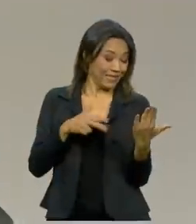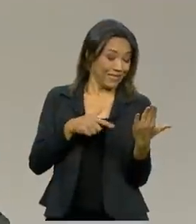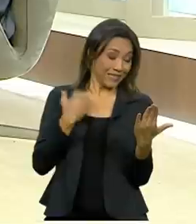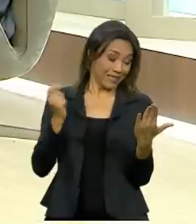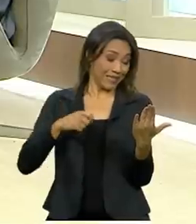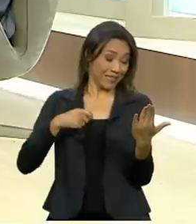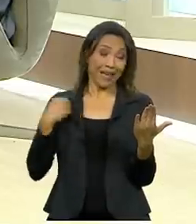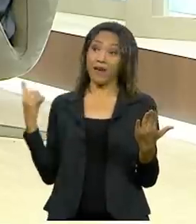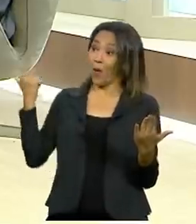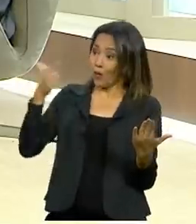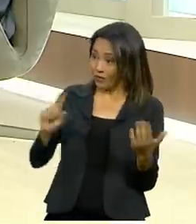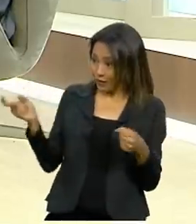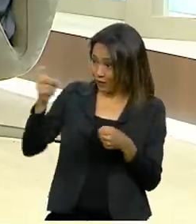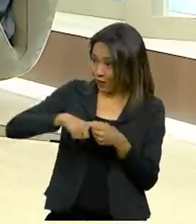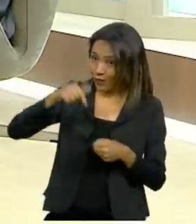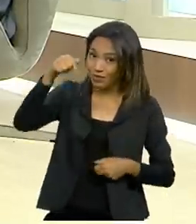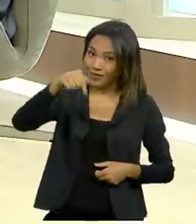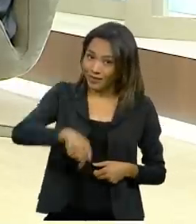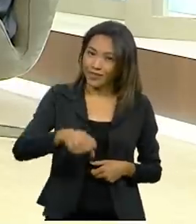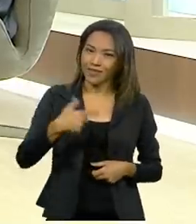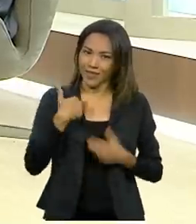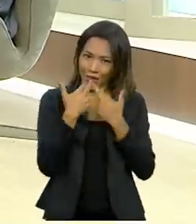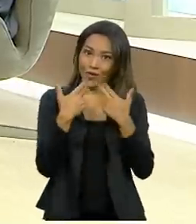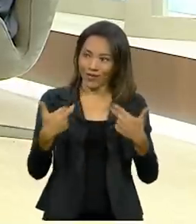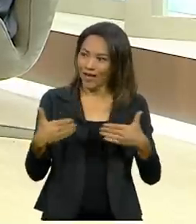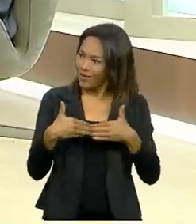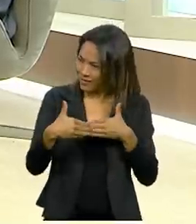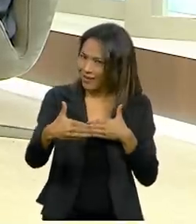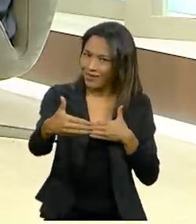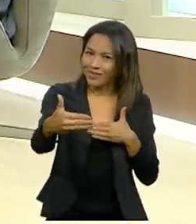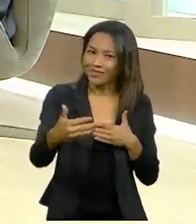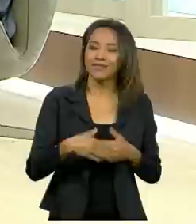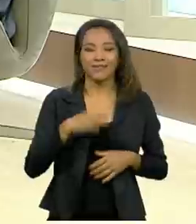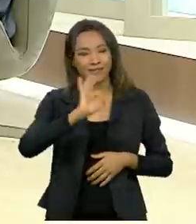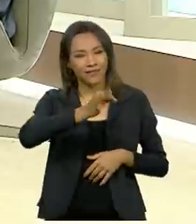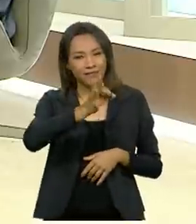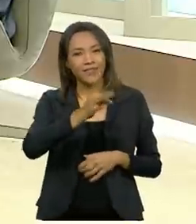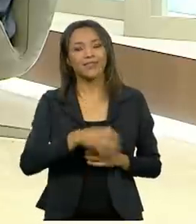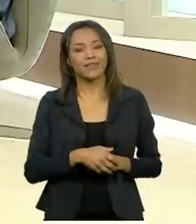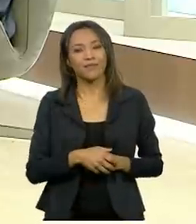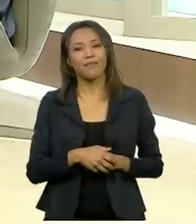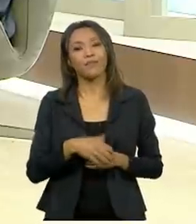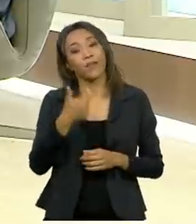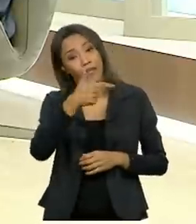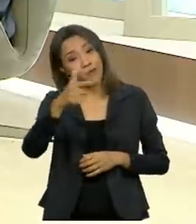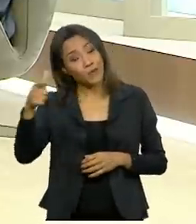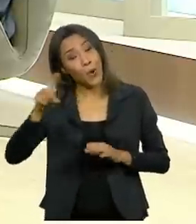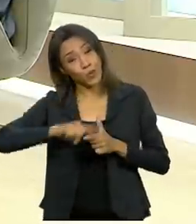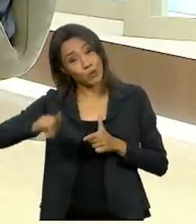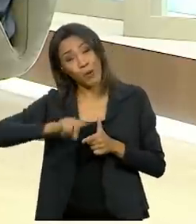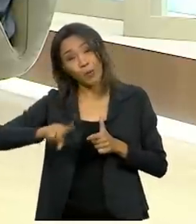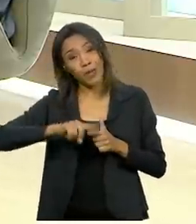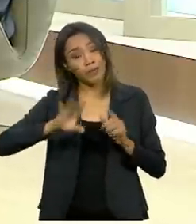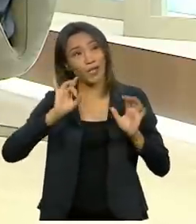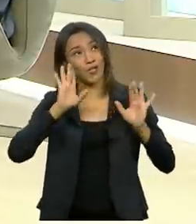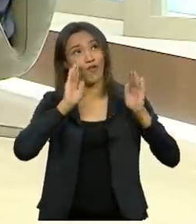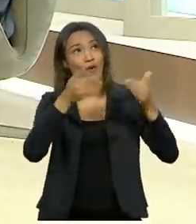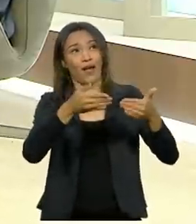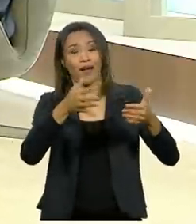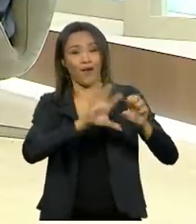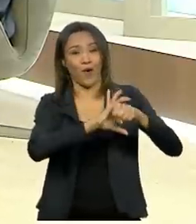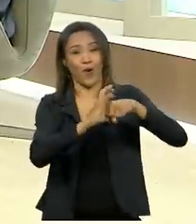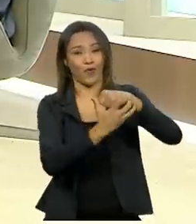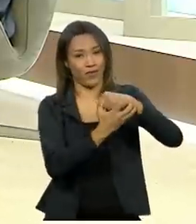volta a falar conosco aqui. Afinal, tem muita novidade para vir por aí, né? Com certeza. Em relação também aos outros problemas, não Covid, que